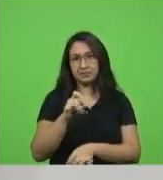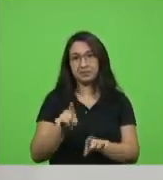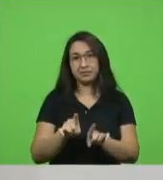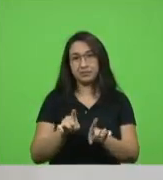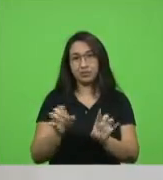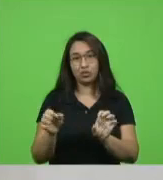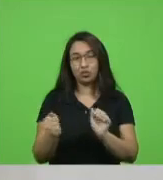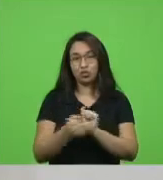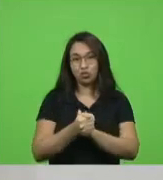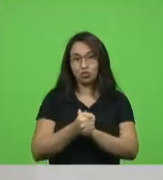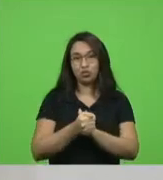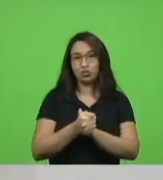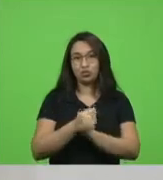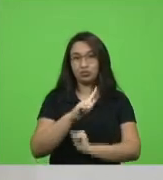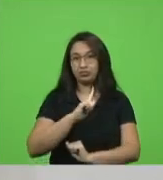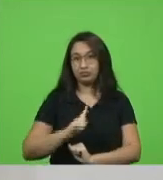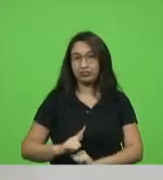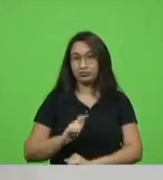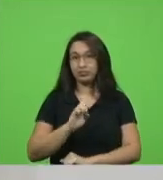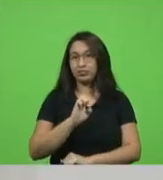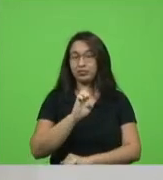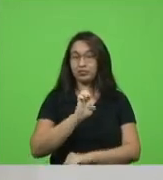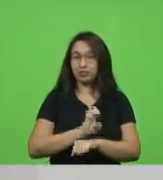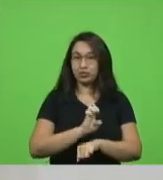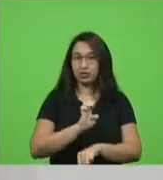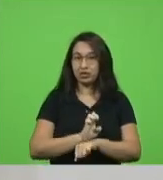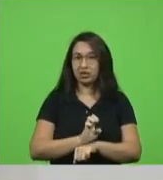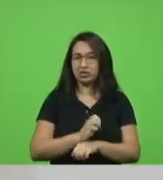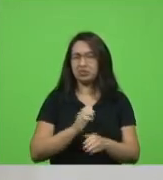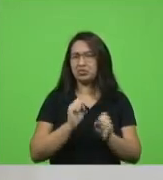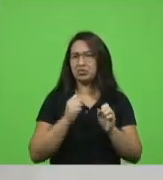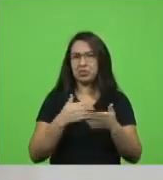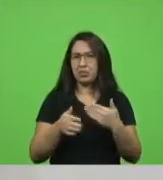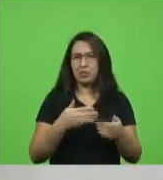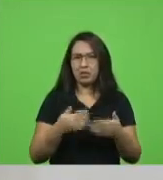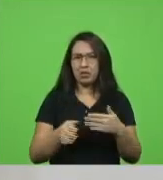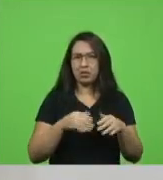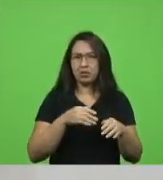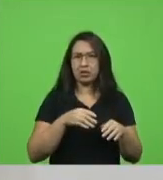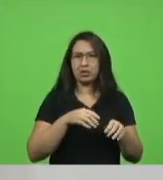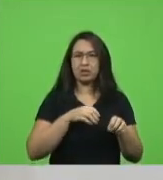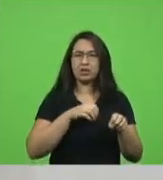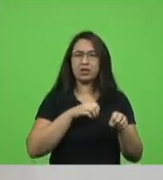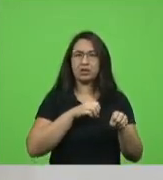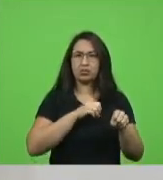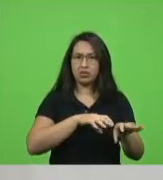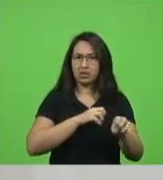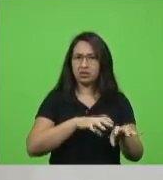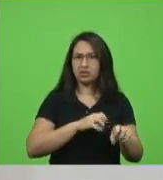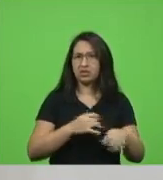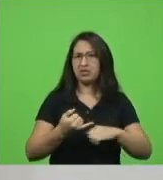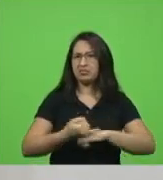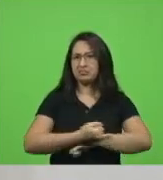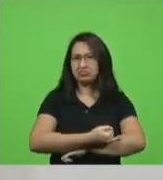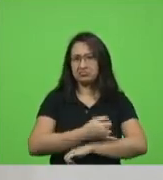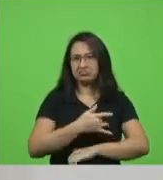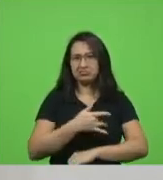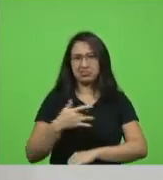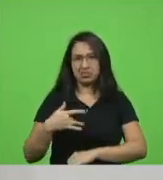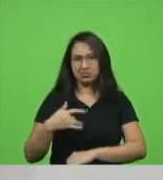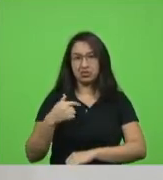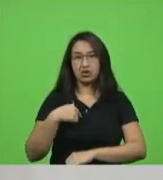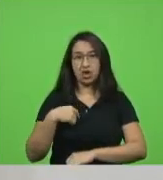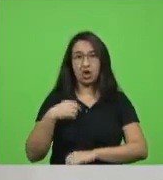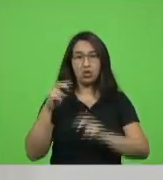seja na saúde seja na educação seja na infraestrutura essa é a minha pauta a